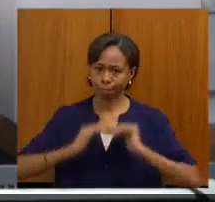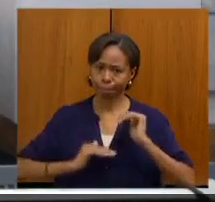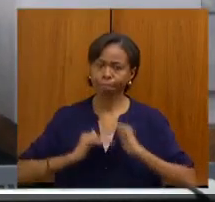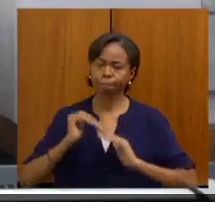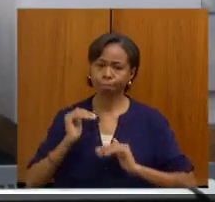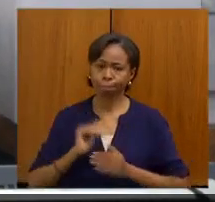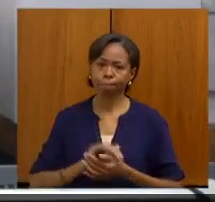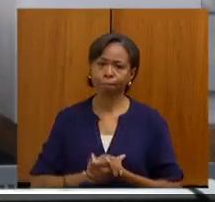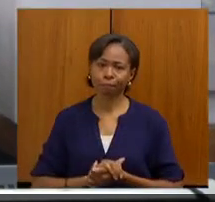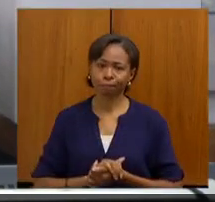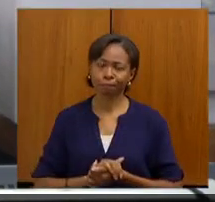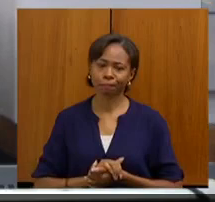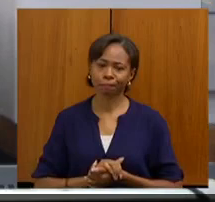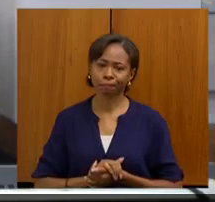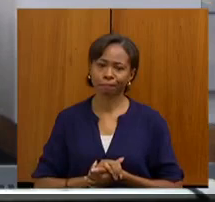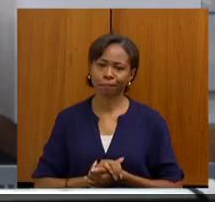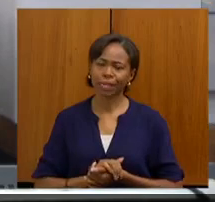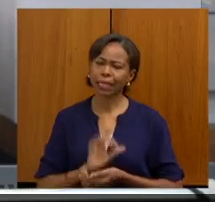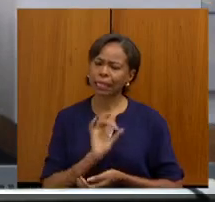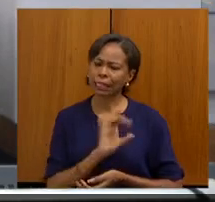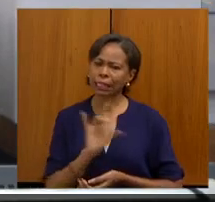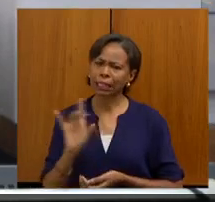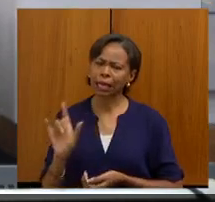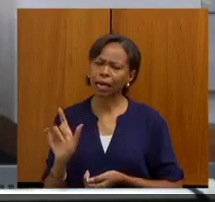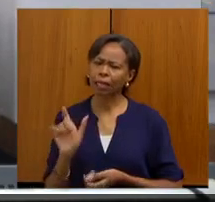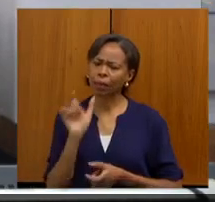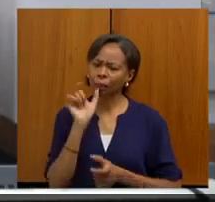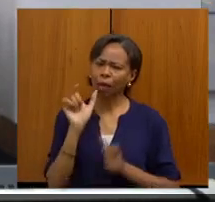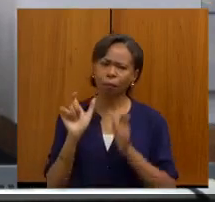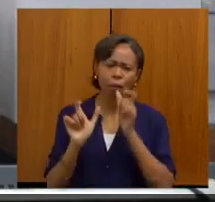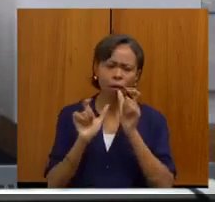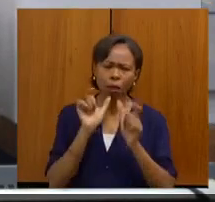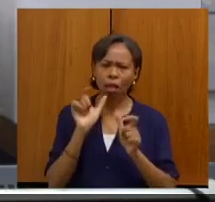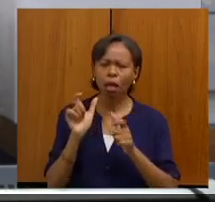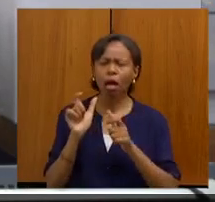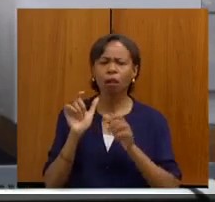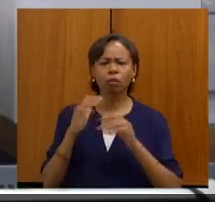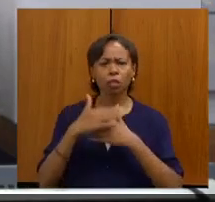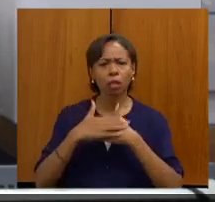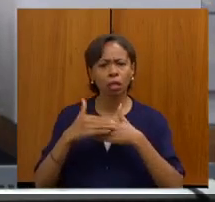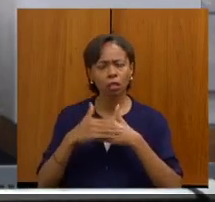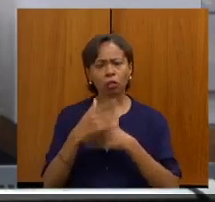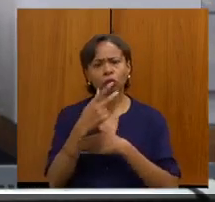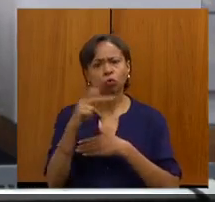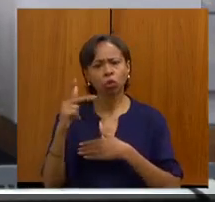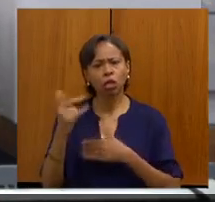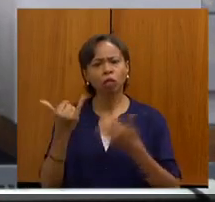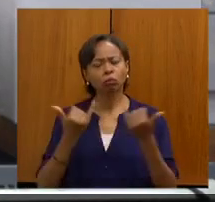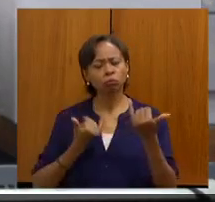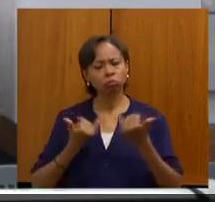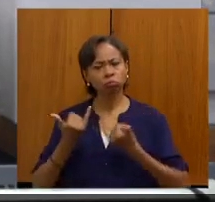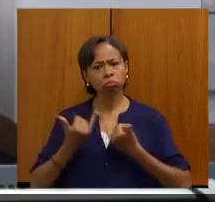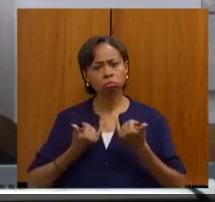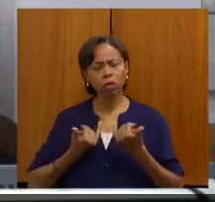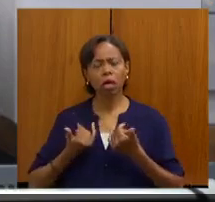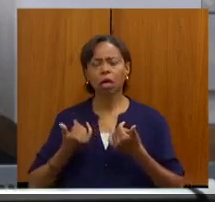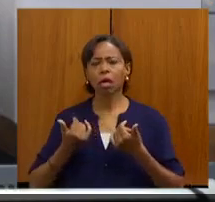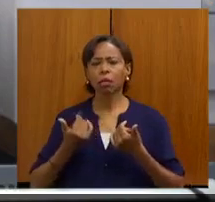Obviamente, agradecer cada palavra generosa de cada um de vocês pelos elogios,